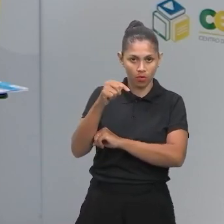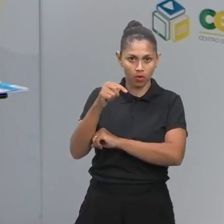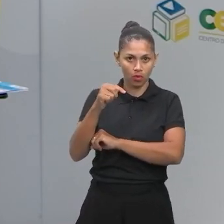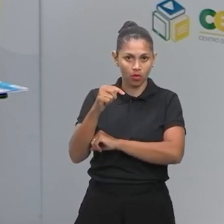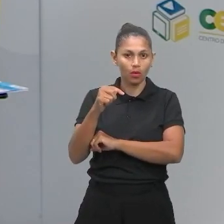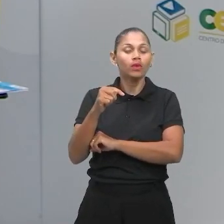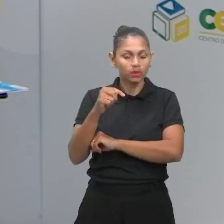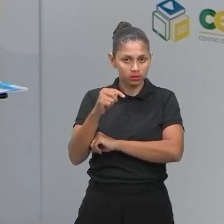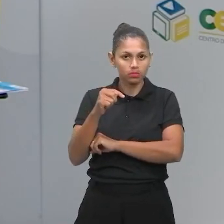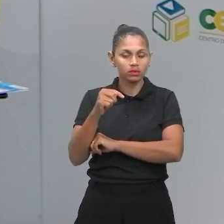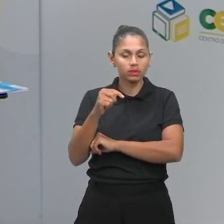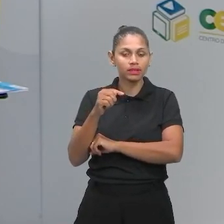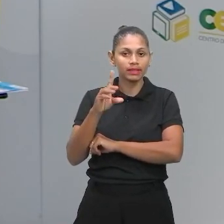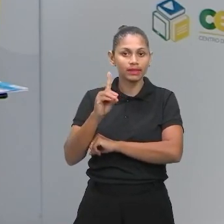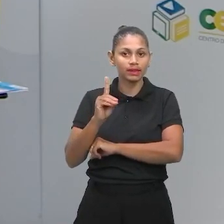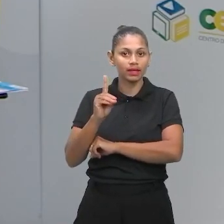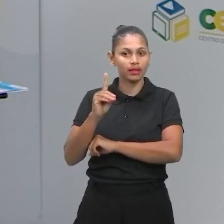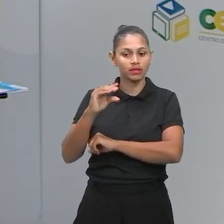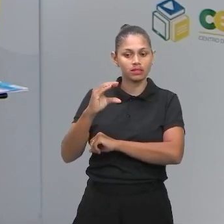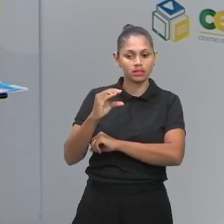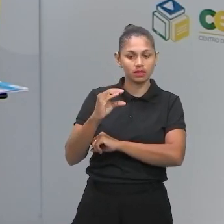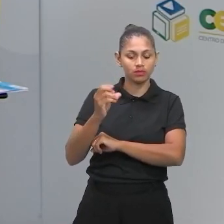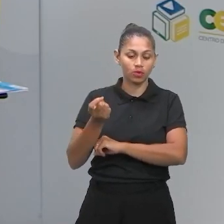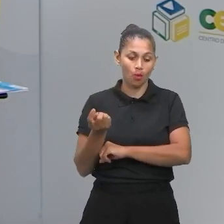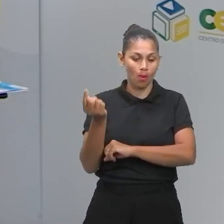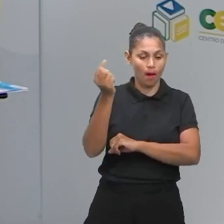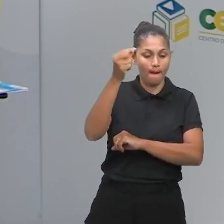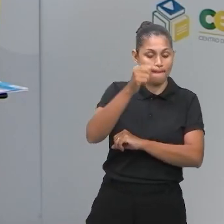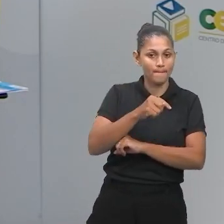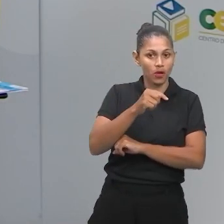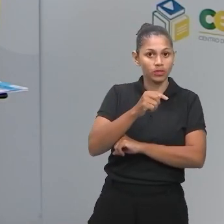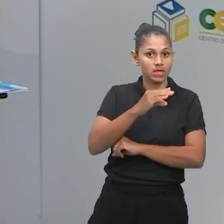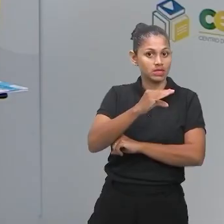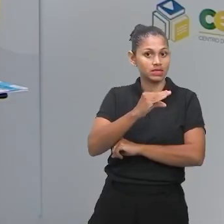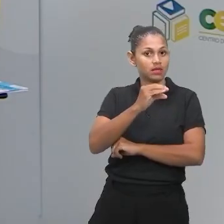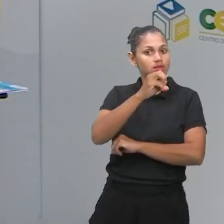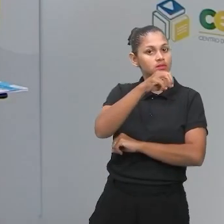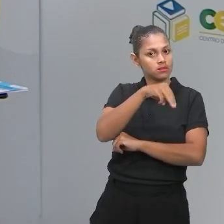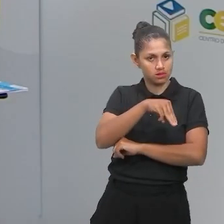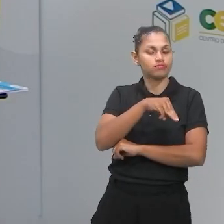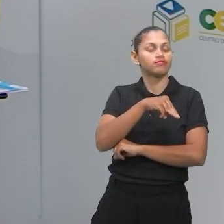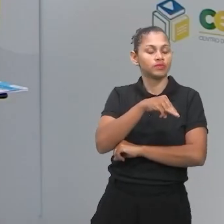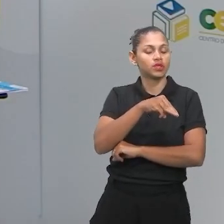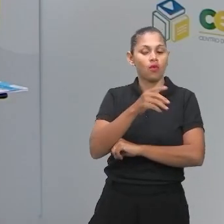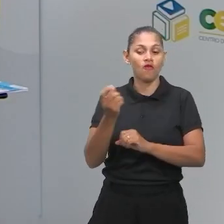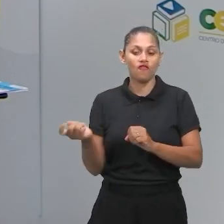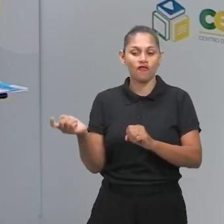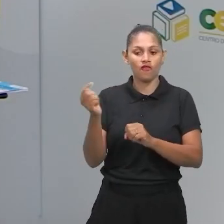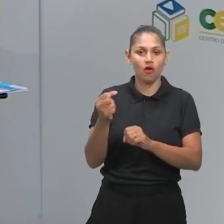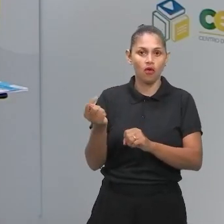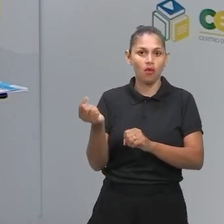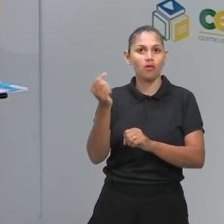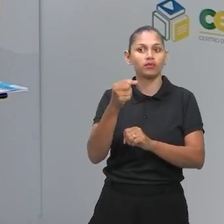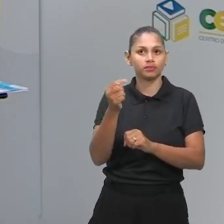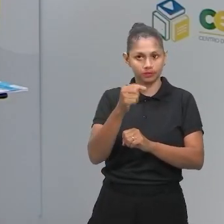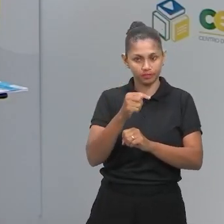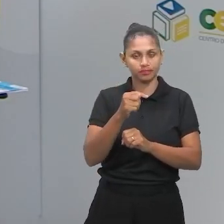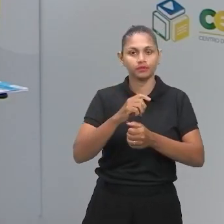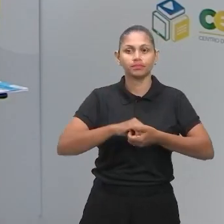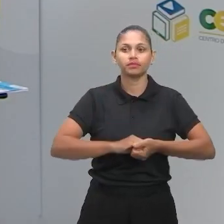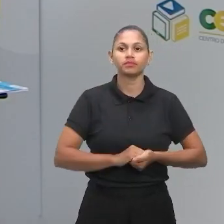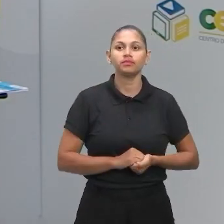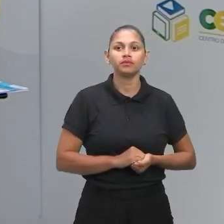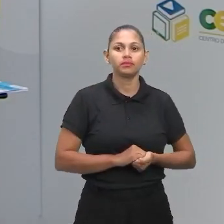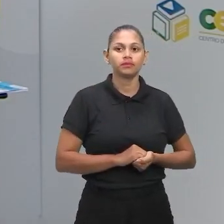multiplica por 100, a cada pulinho, são dois pulinhos, a vírgula anda duas casas. Então, ao invés de ser 38,4, andando duas casas, vai